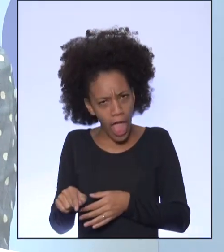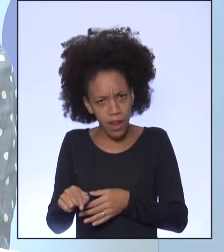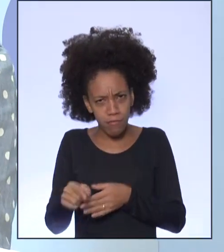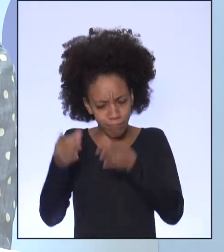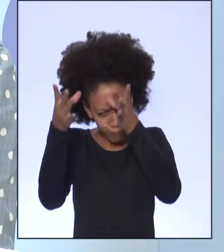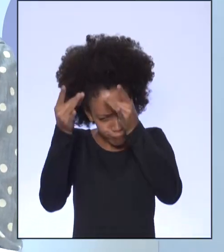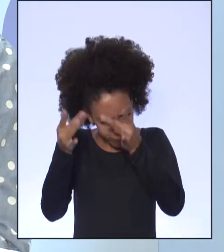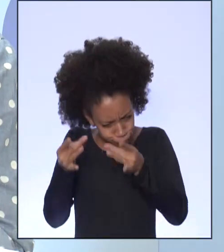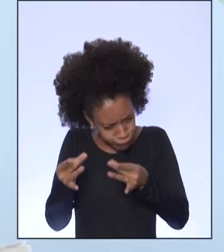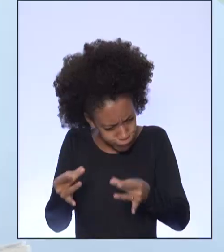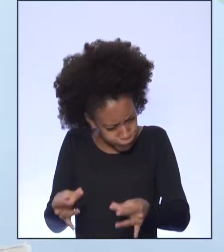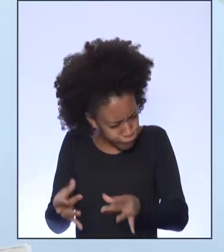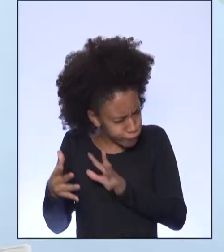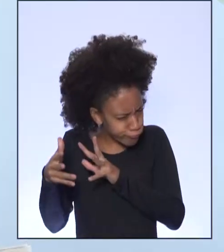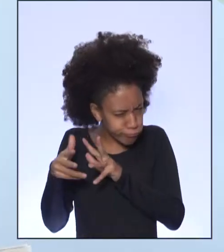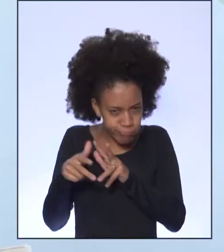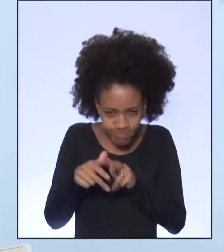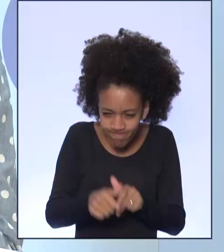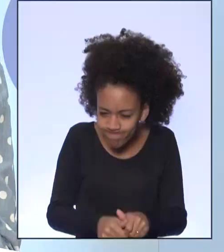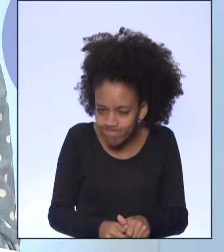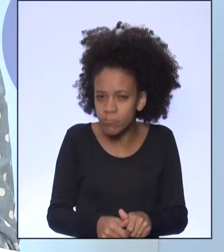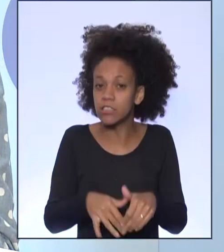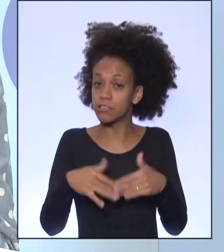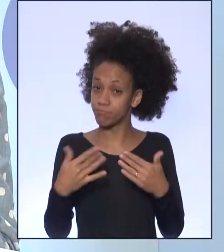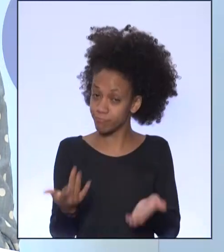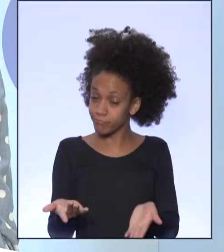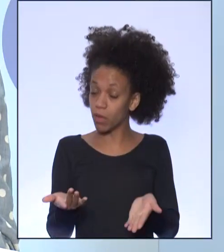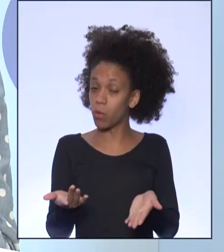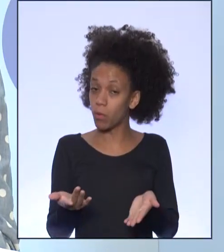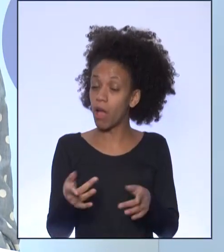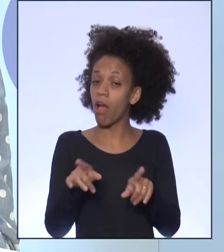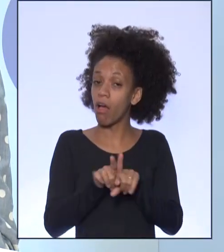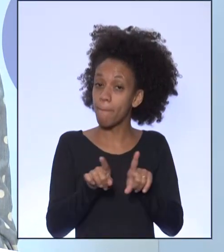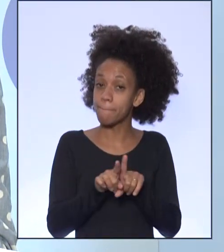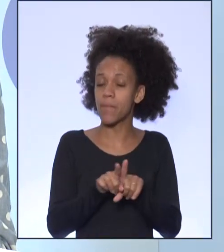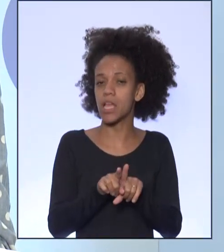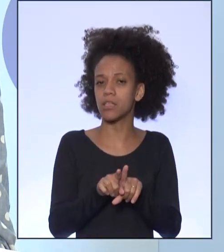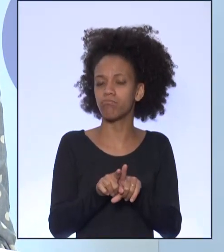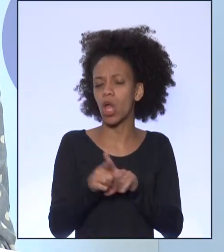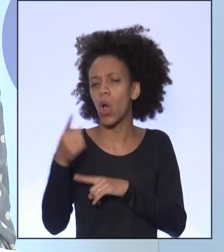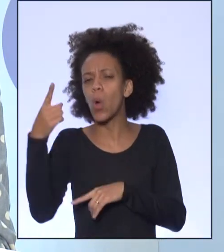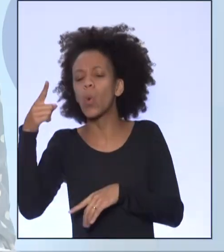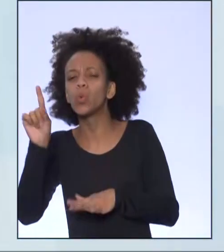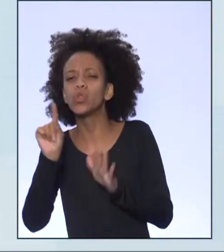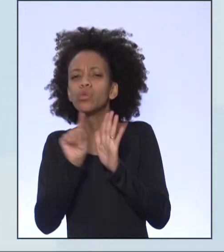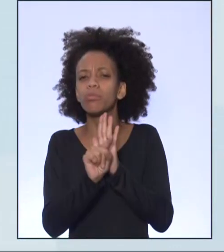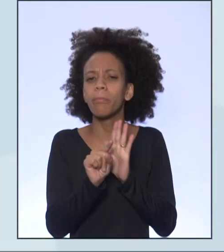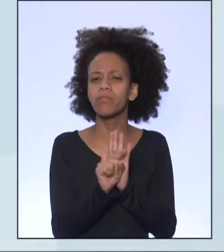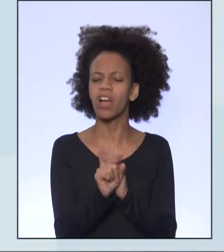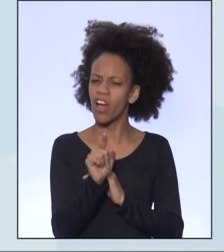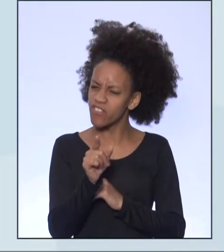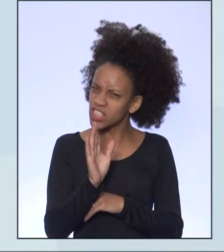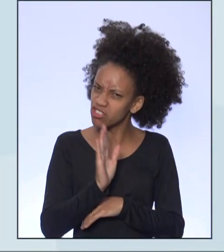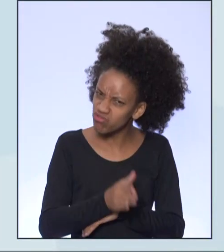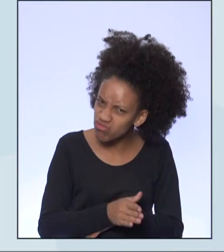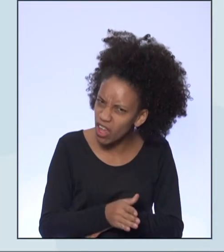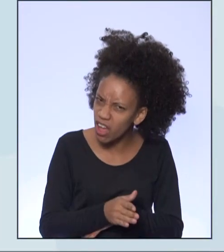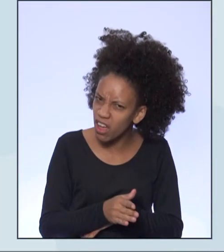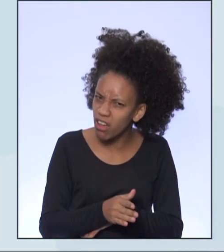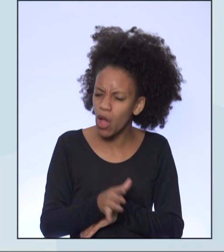já vale a resposta, professora. E também, o último questionamento, você já ouviu falar em migrantes